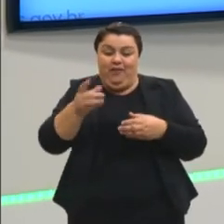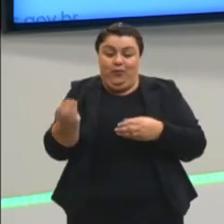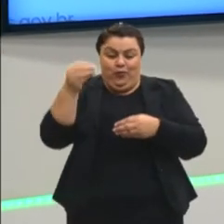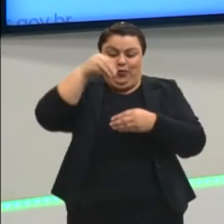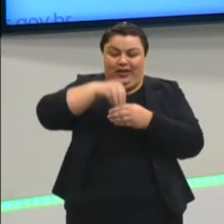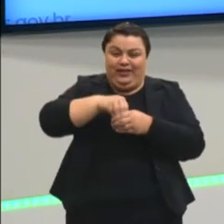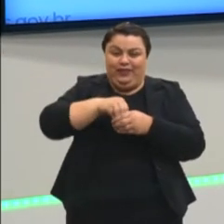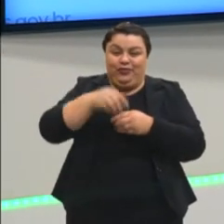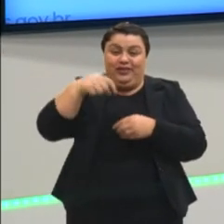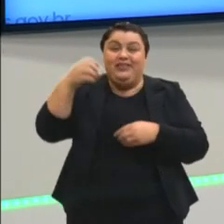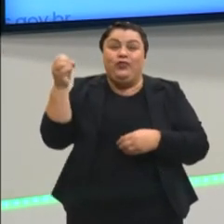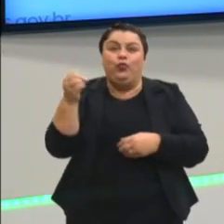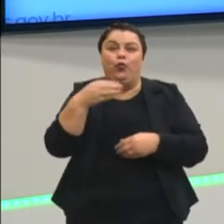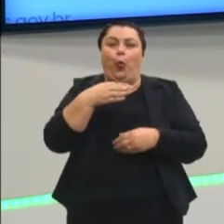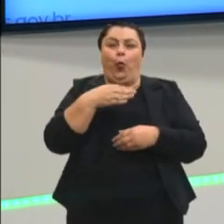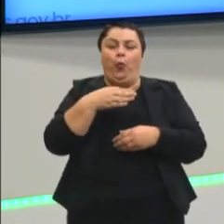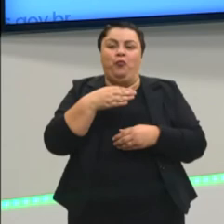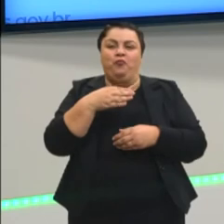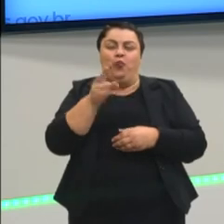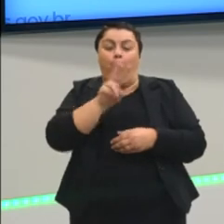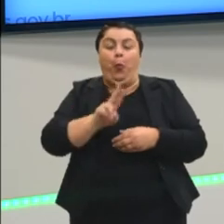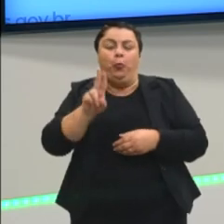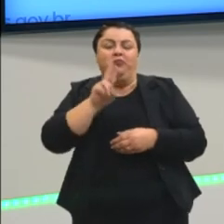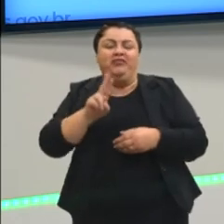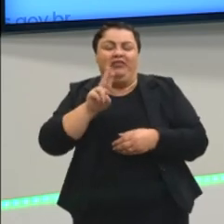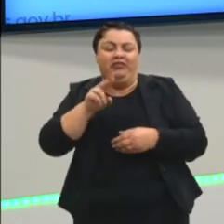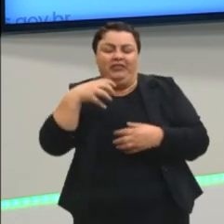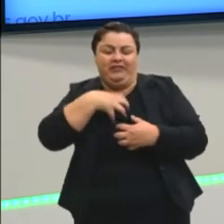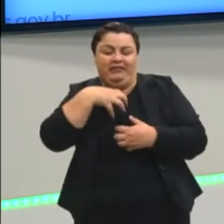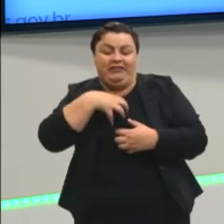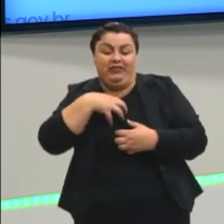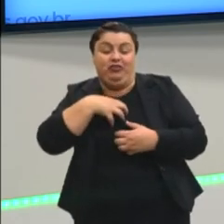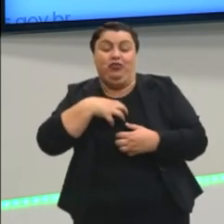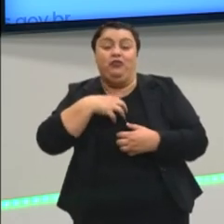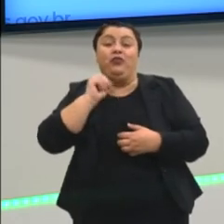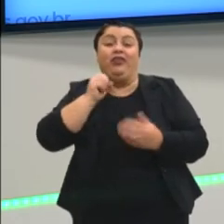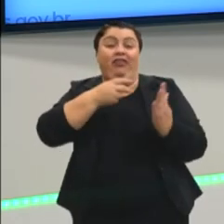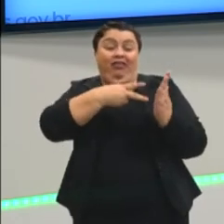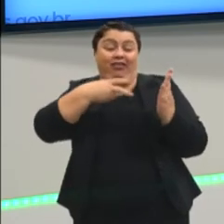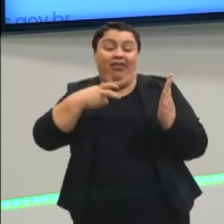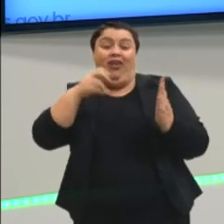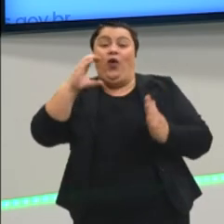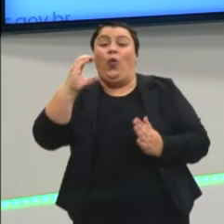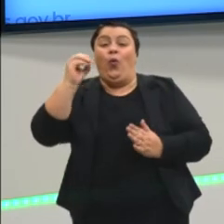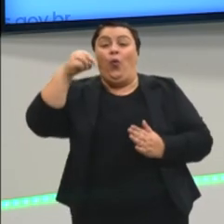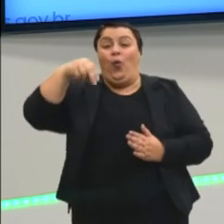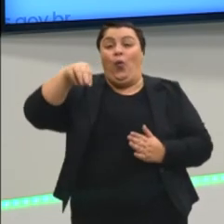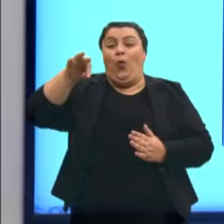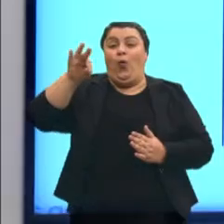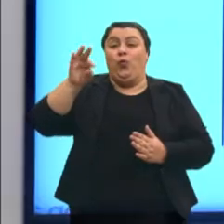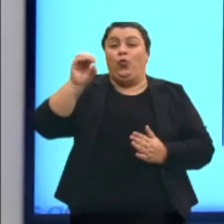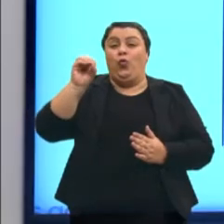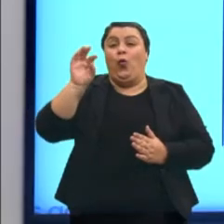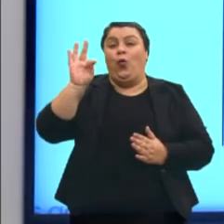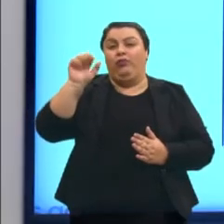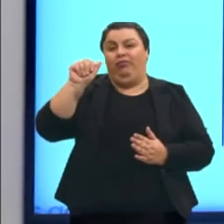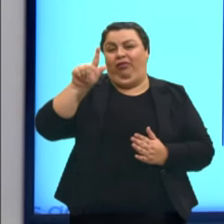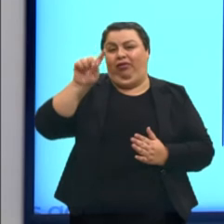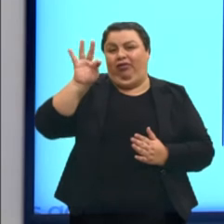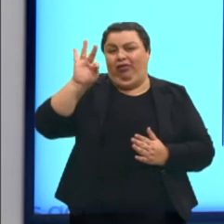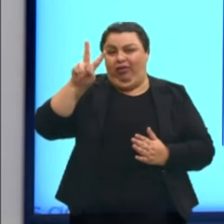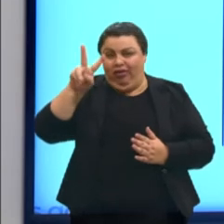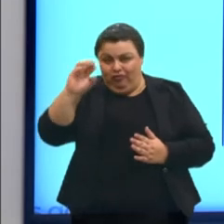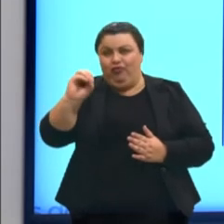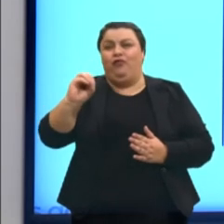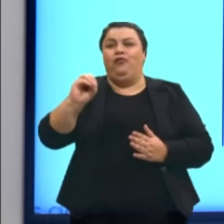de uma realidade, através desse sentido conotativo da linguagem. Já o texto